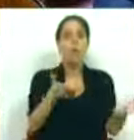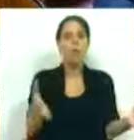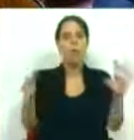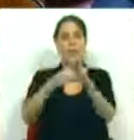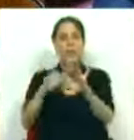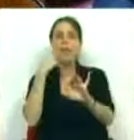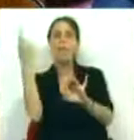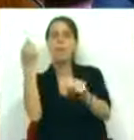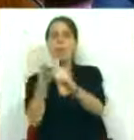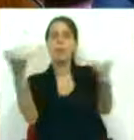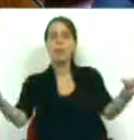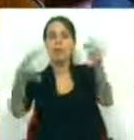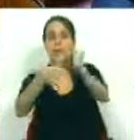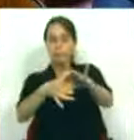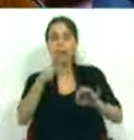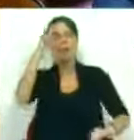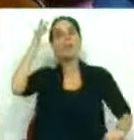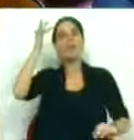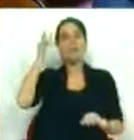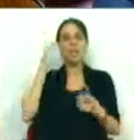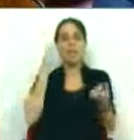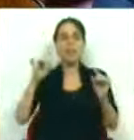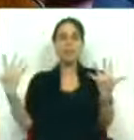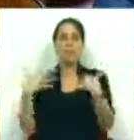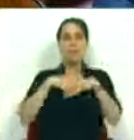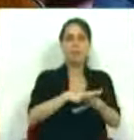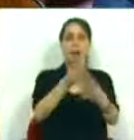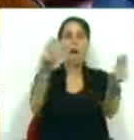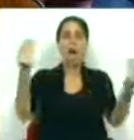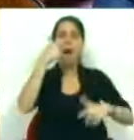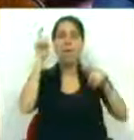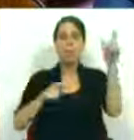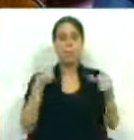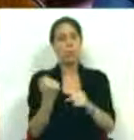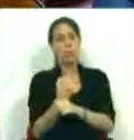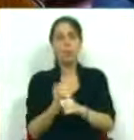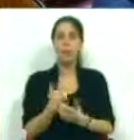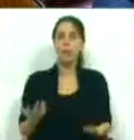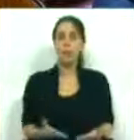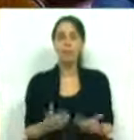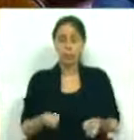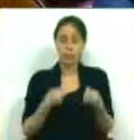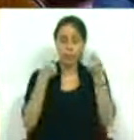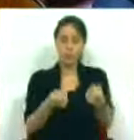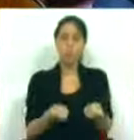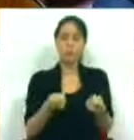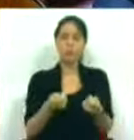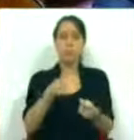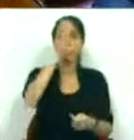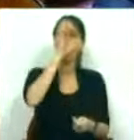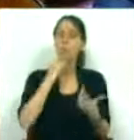à procura de trabalho e permita facilitar a reintegração de muitos concidadãos no mercado de trabalho. A aposta do